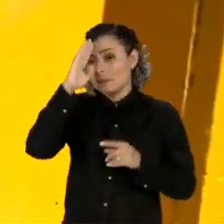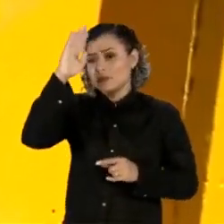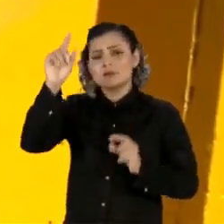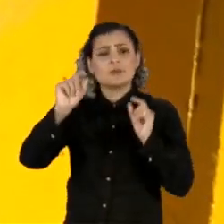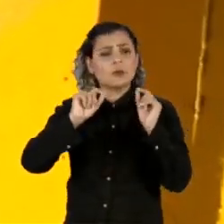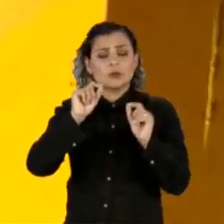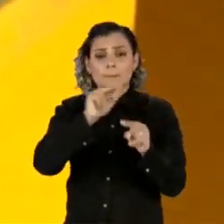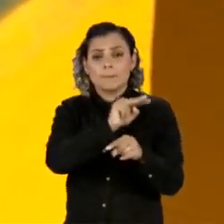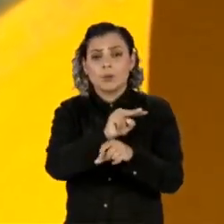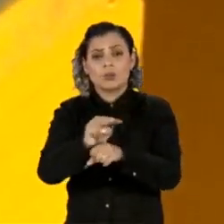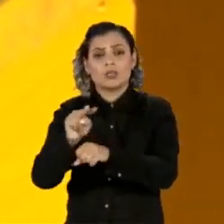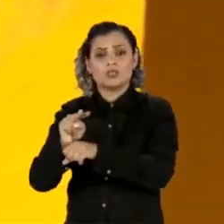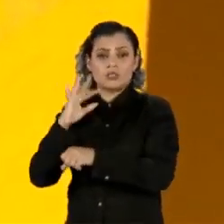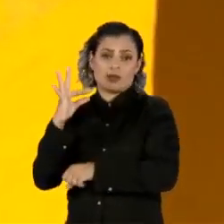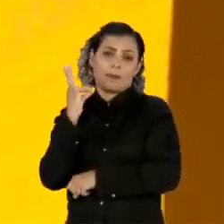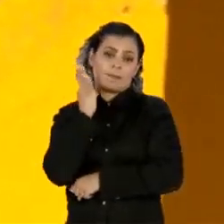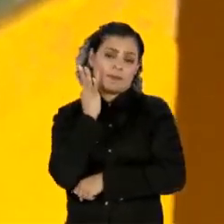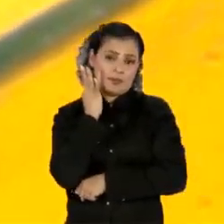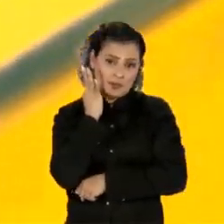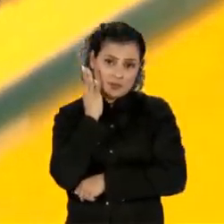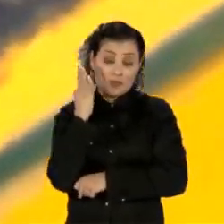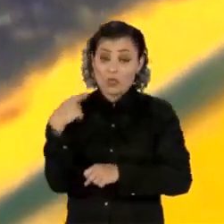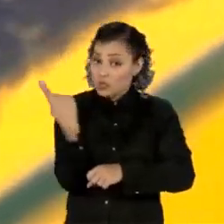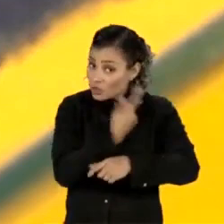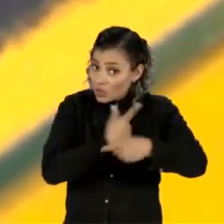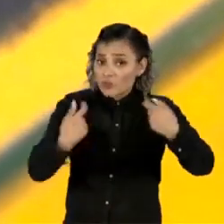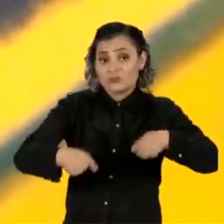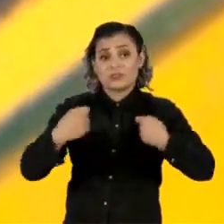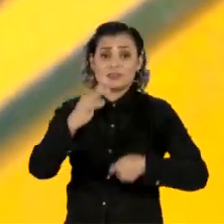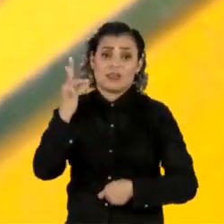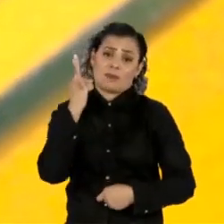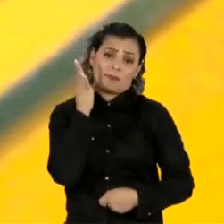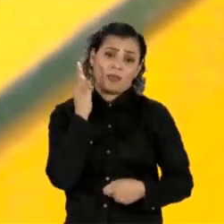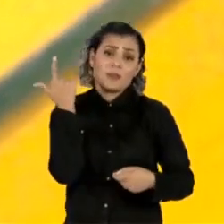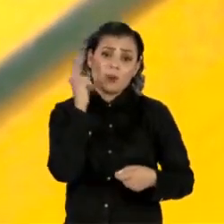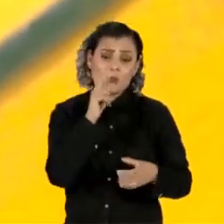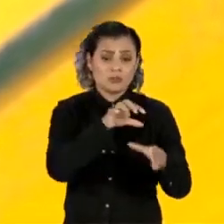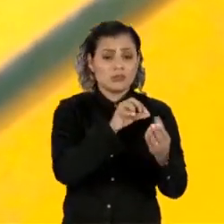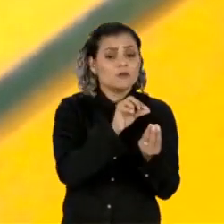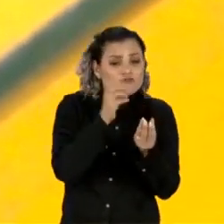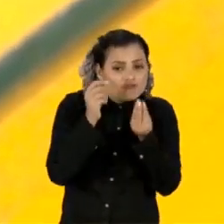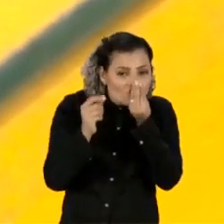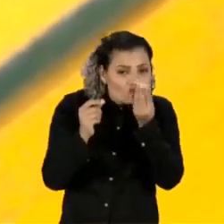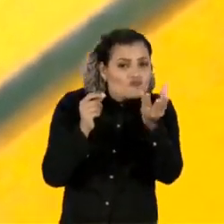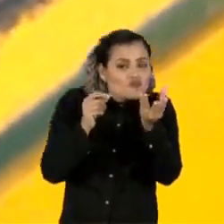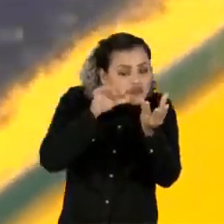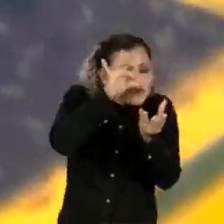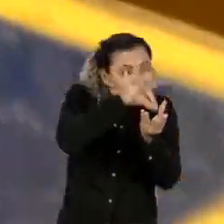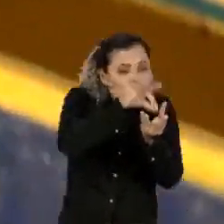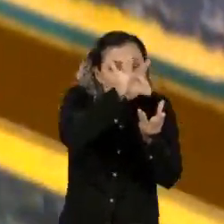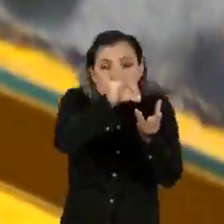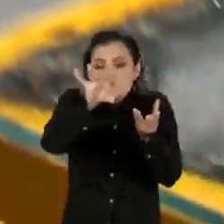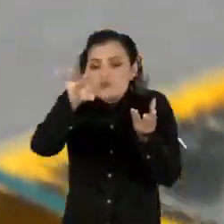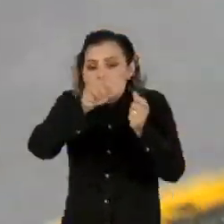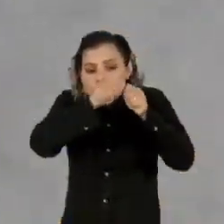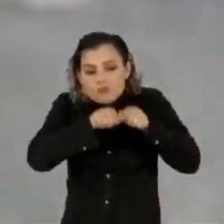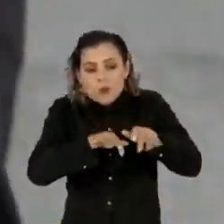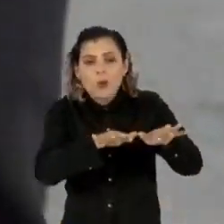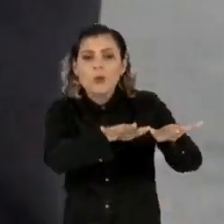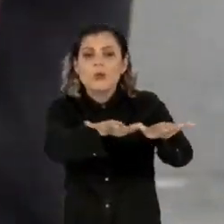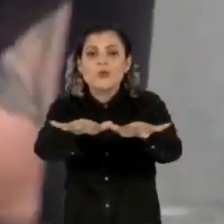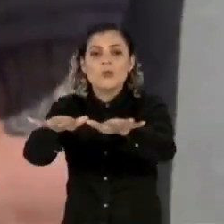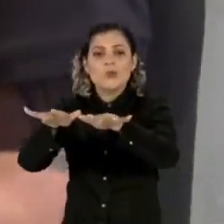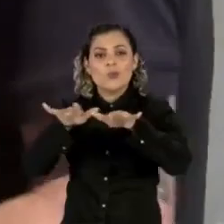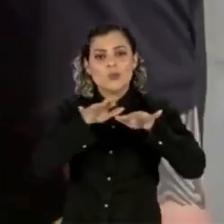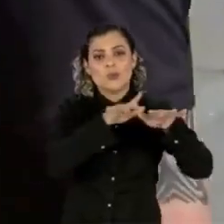a sua conservação, porque nós realmente precisamos delas para a produção de alimentos. Entendi. A questão da polinização, que todo mundo